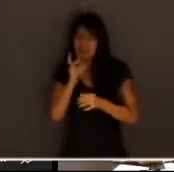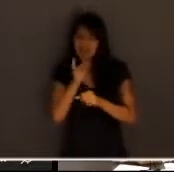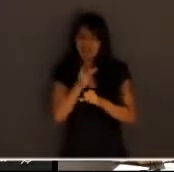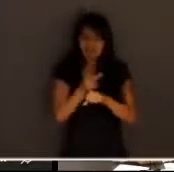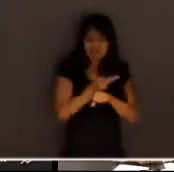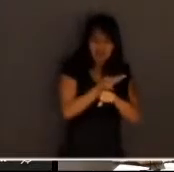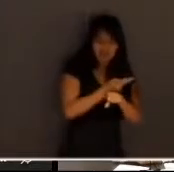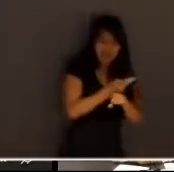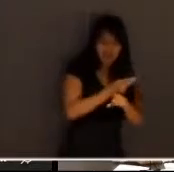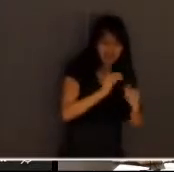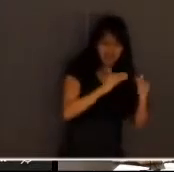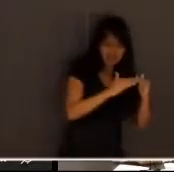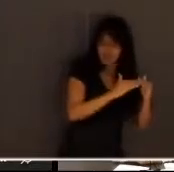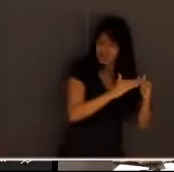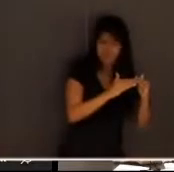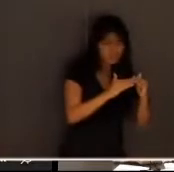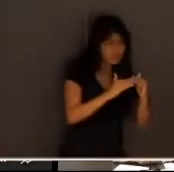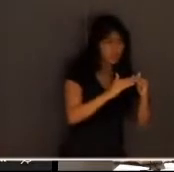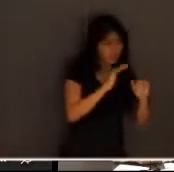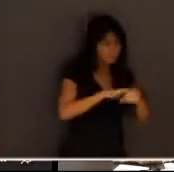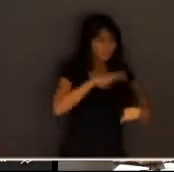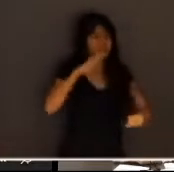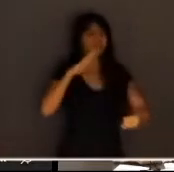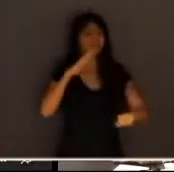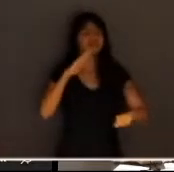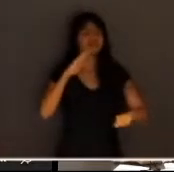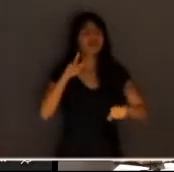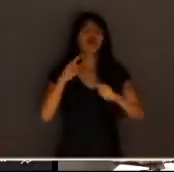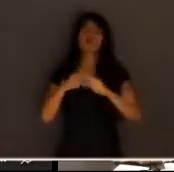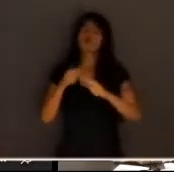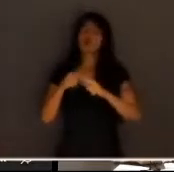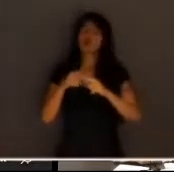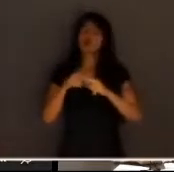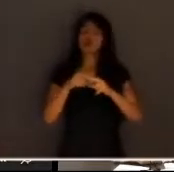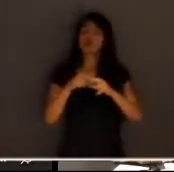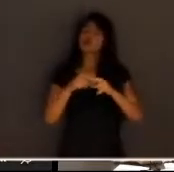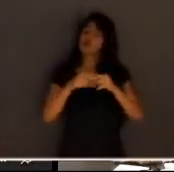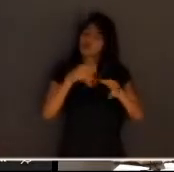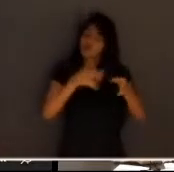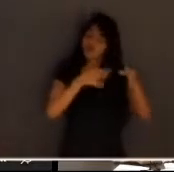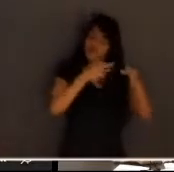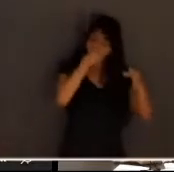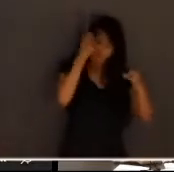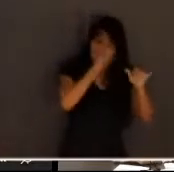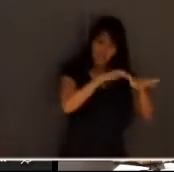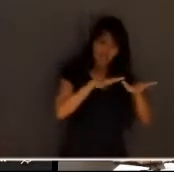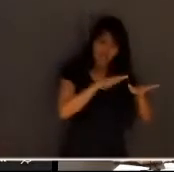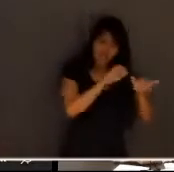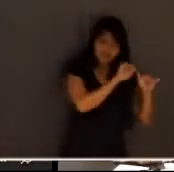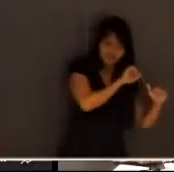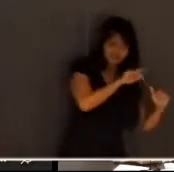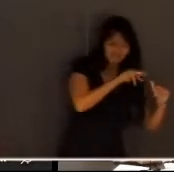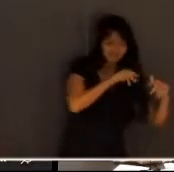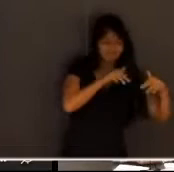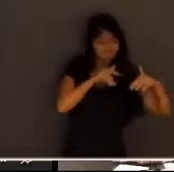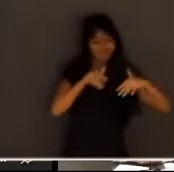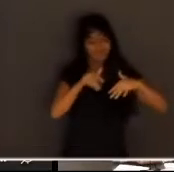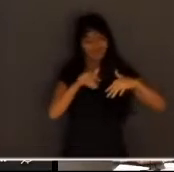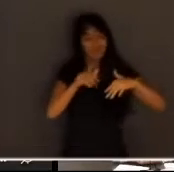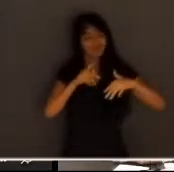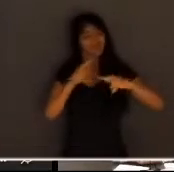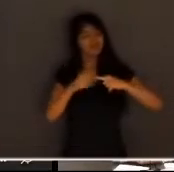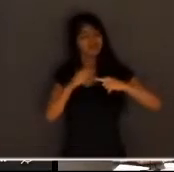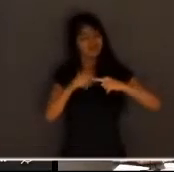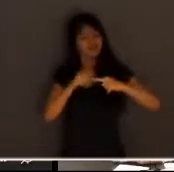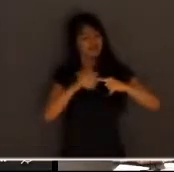do jurado é você buscar mais que isso é o jurado sair do plenário do júri da sessão de julgamento sabendo que ele deu uma dose